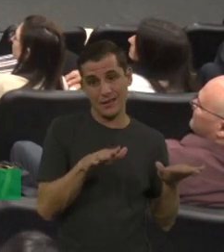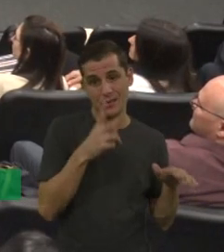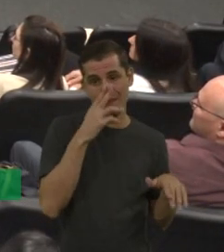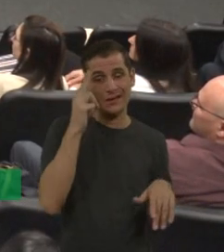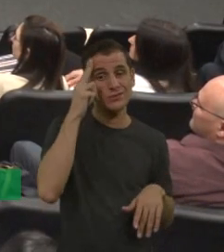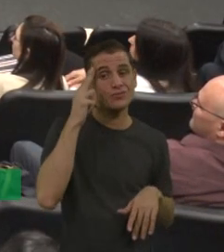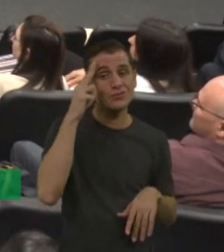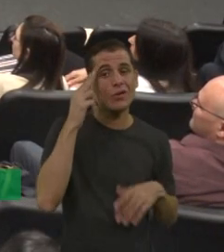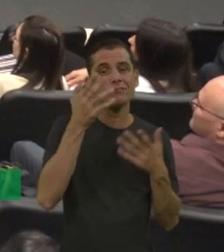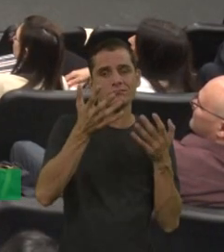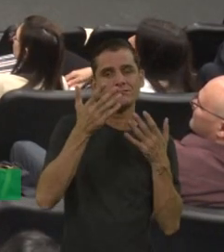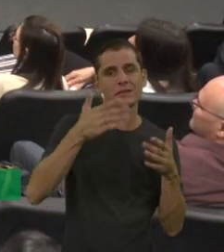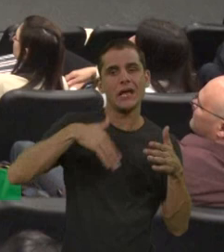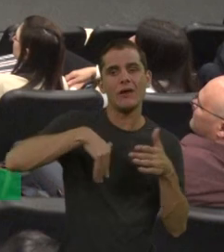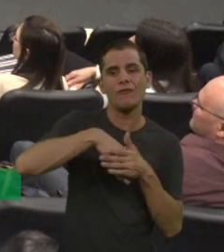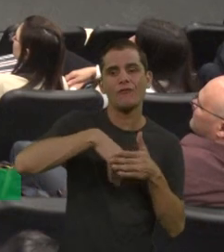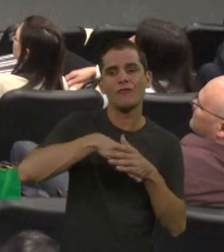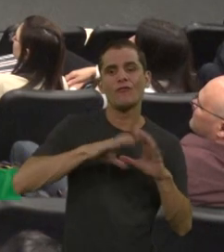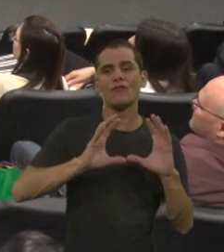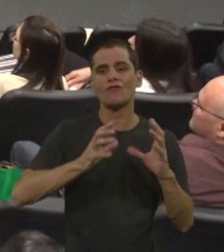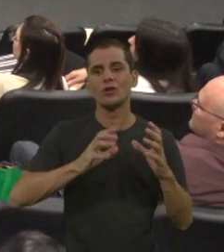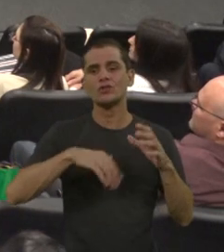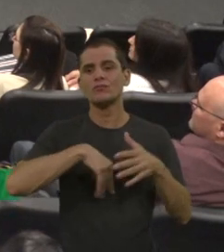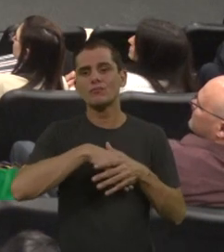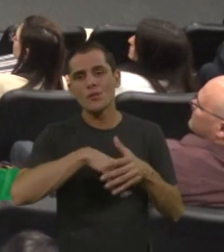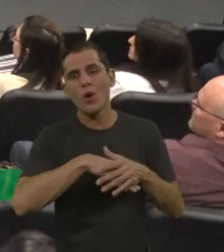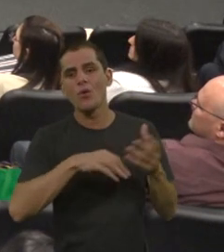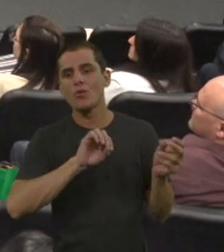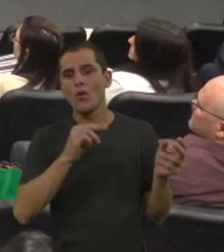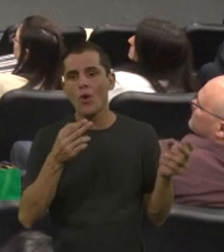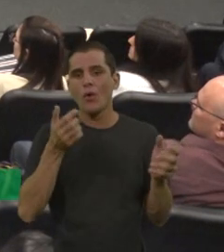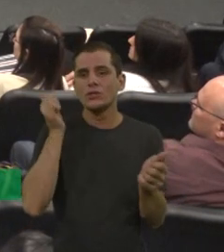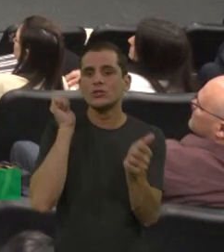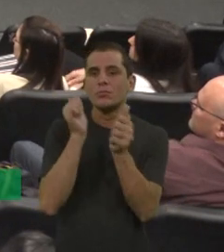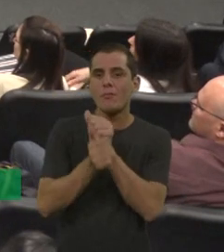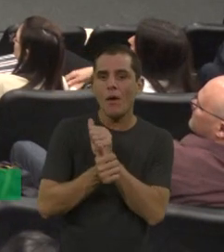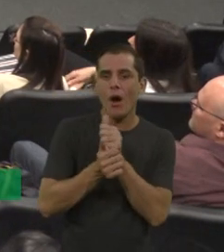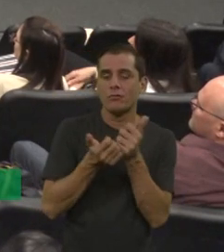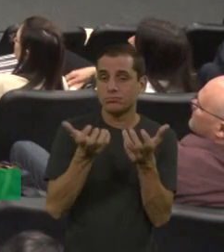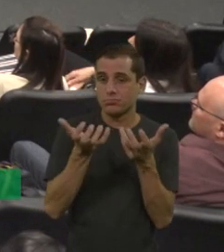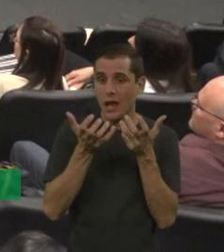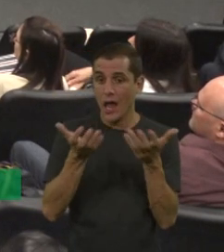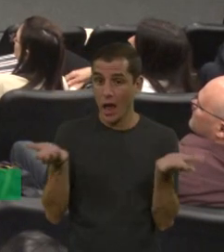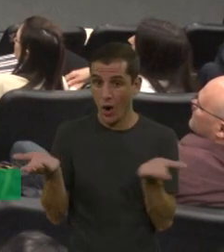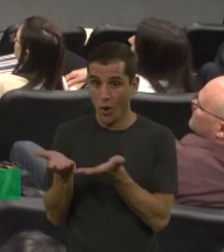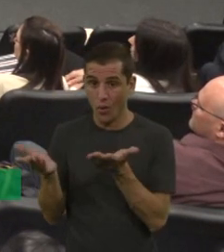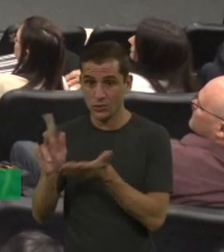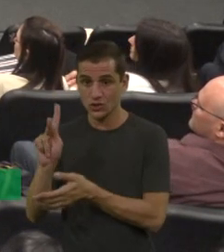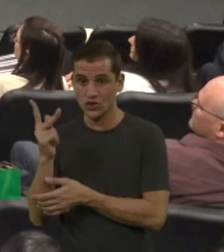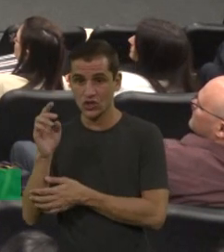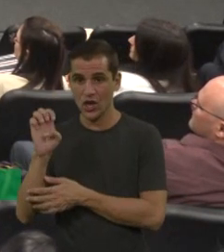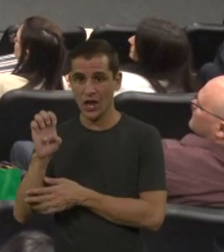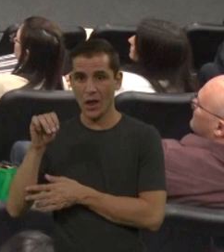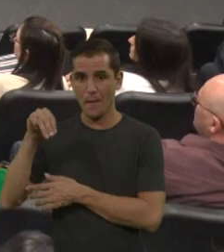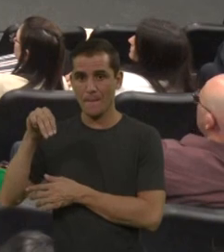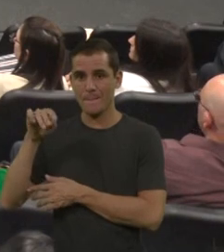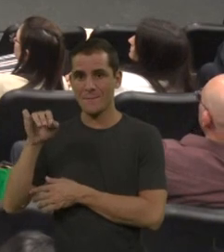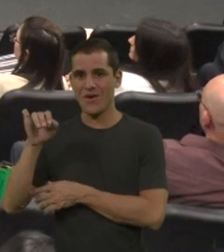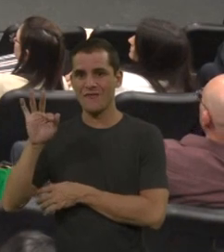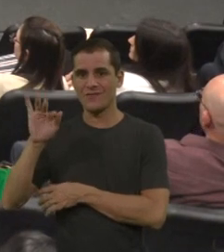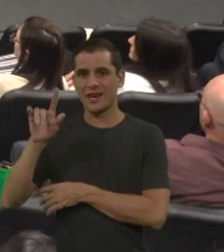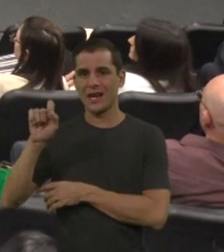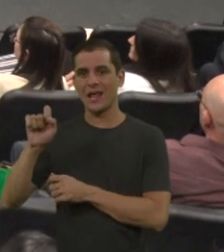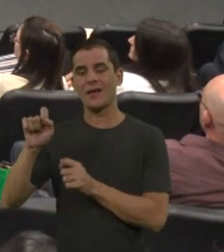no começo, gente adapta essa profilaxia nos dias da educação física. A gente fala com a mãe, tudo. Então, assim,